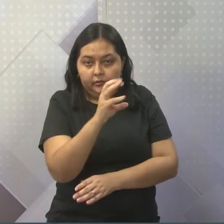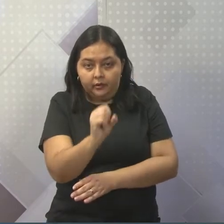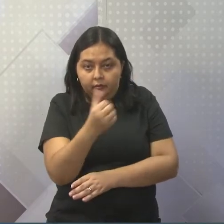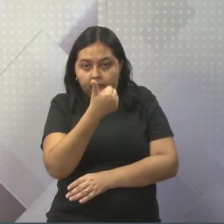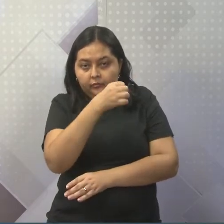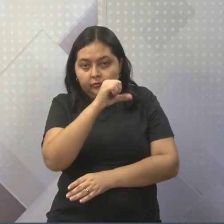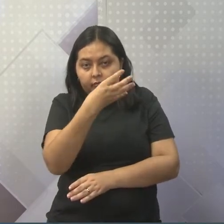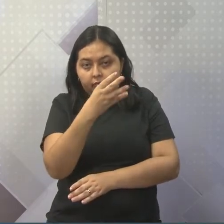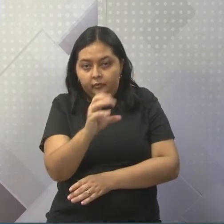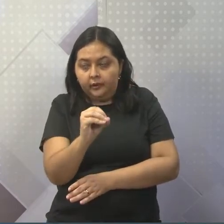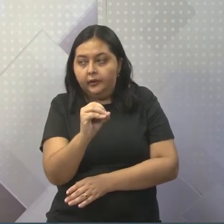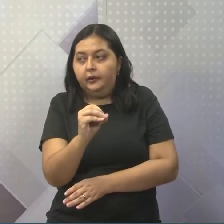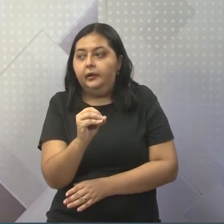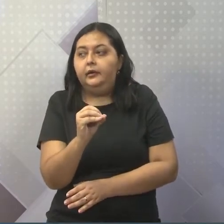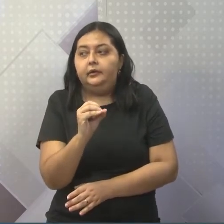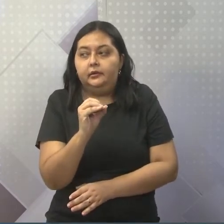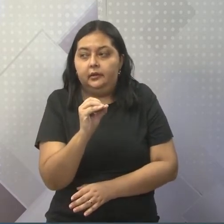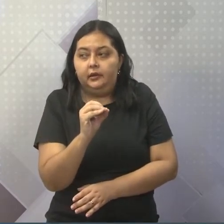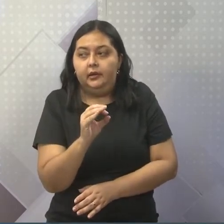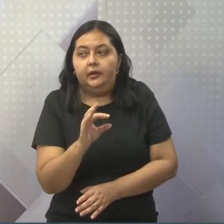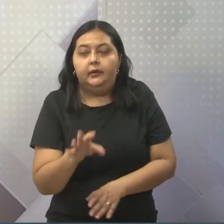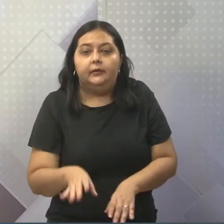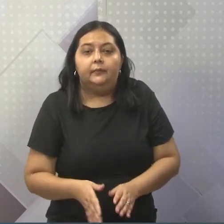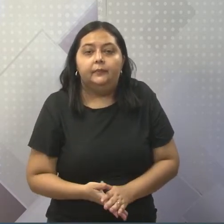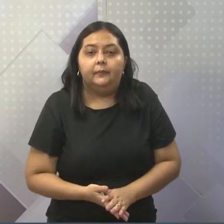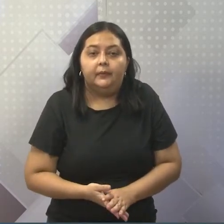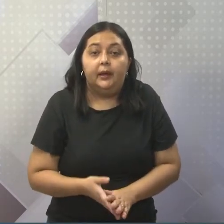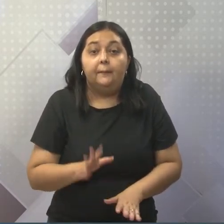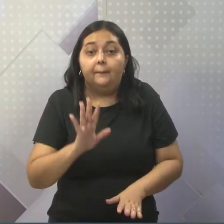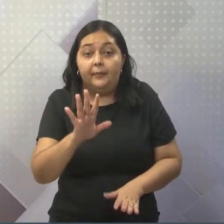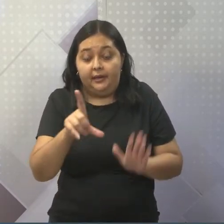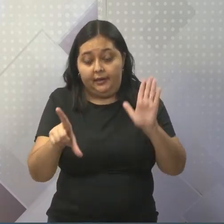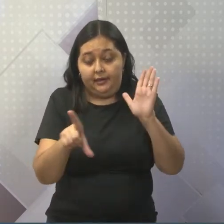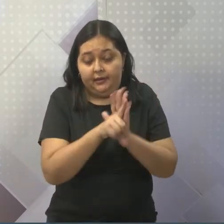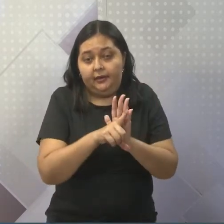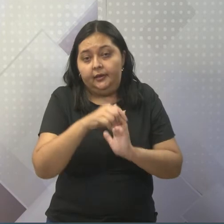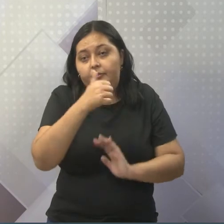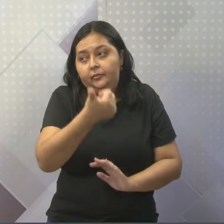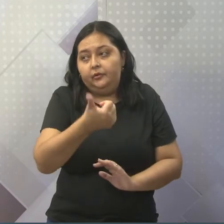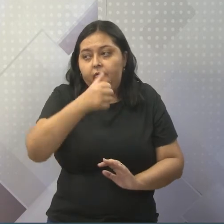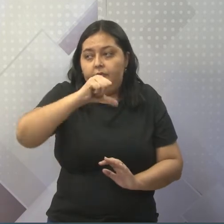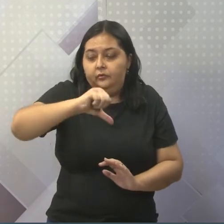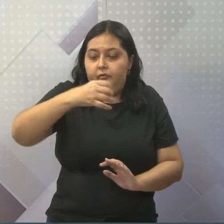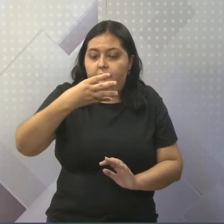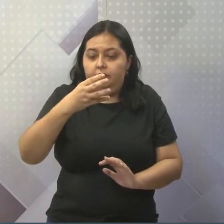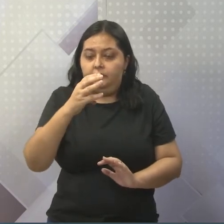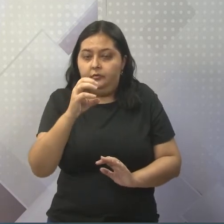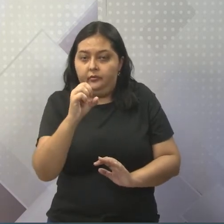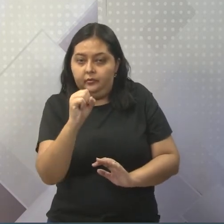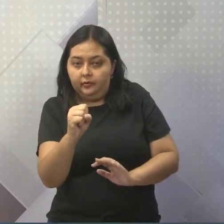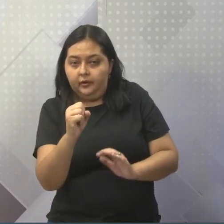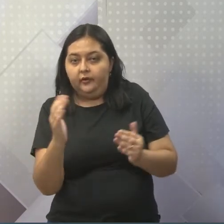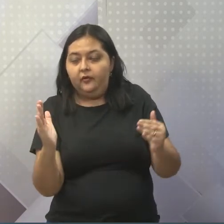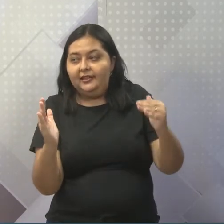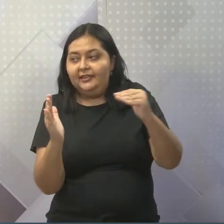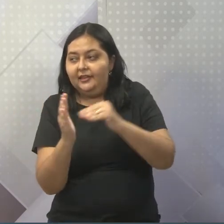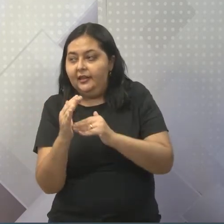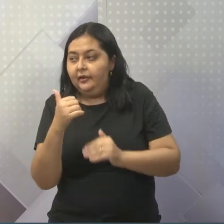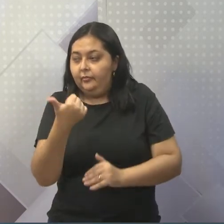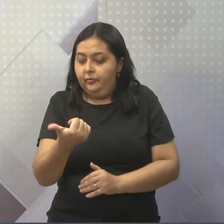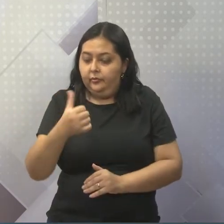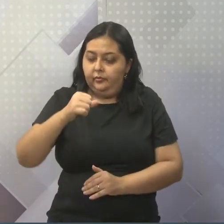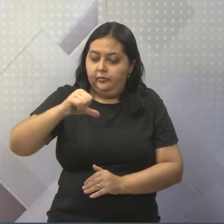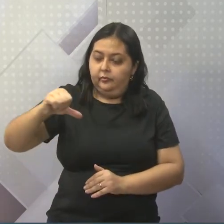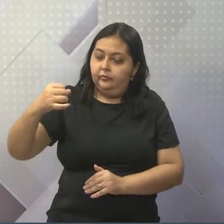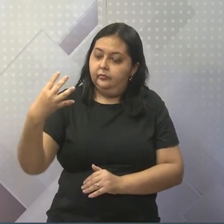só foi legitimado por meio de leis em 1948 e perdurou até 1994. Imagine quantas